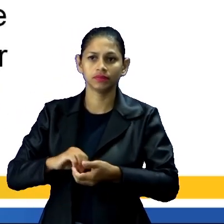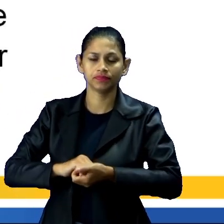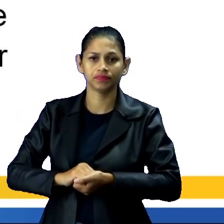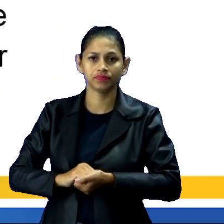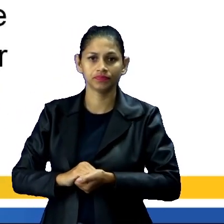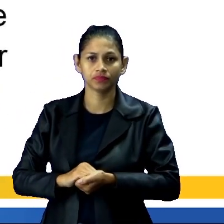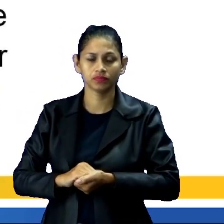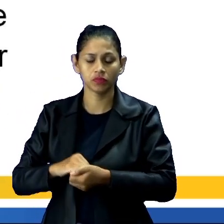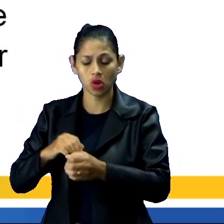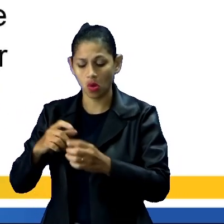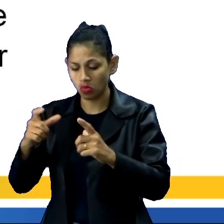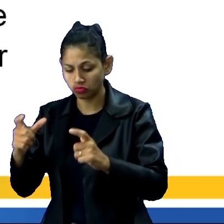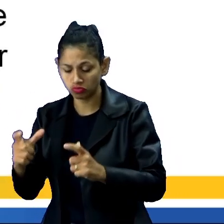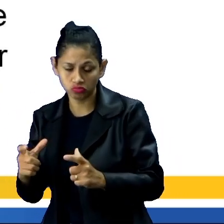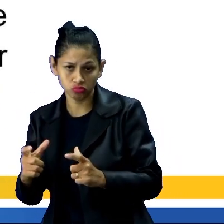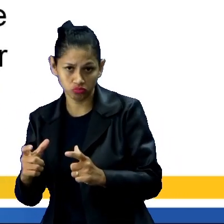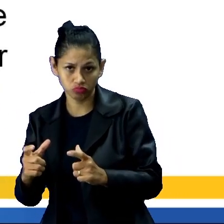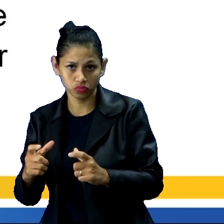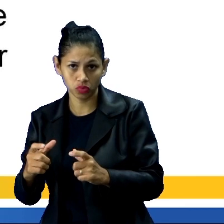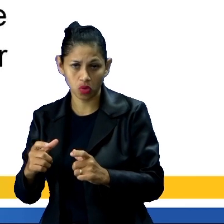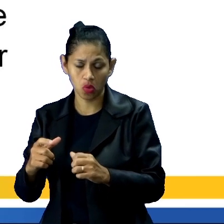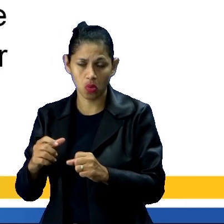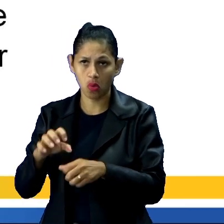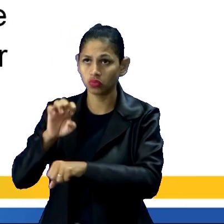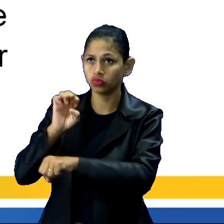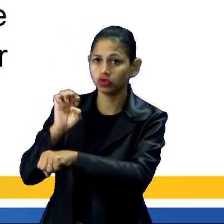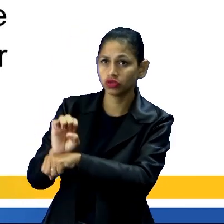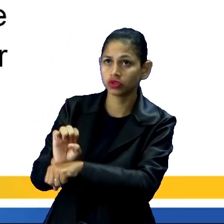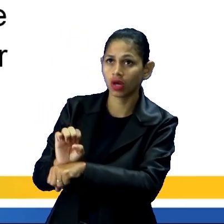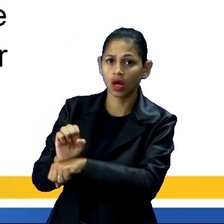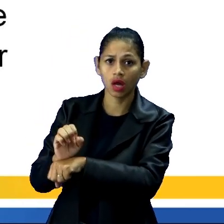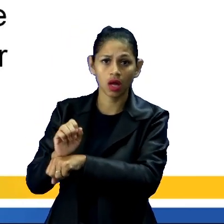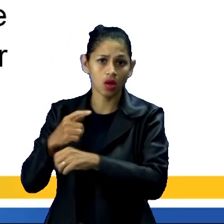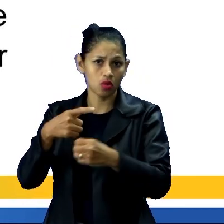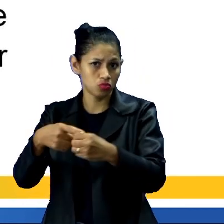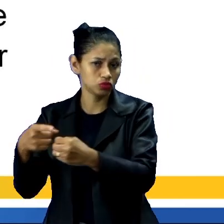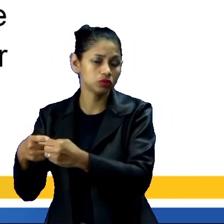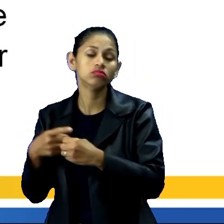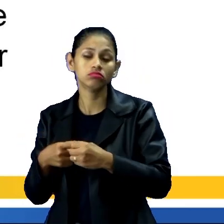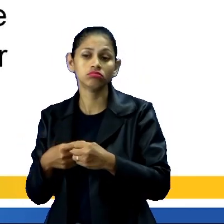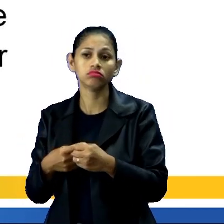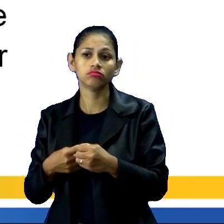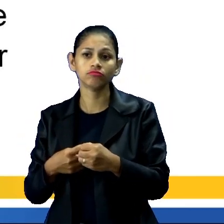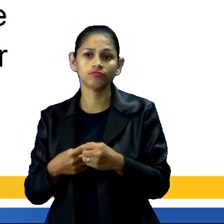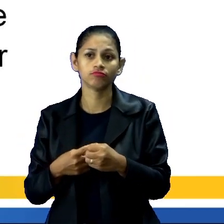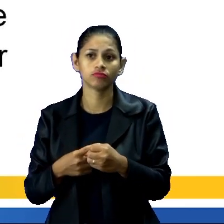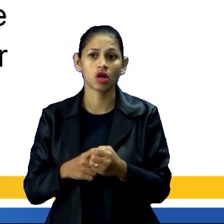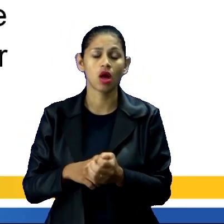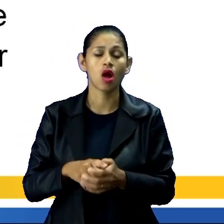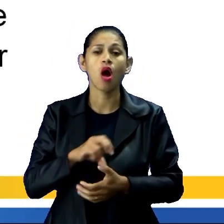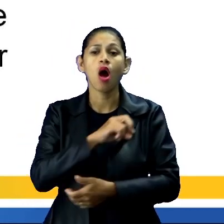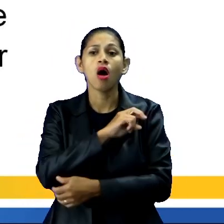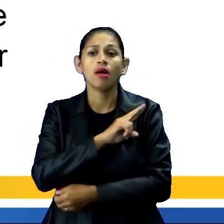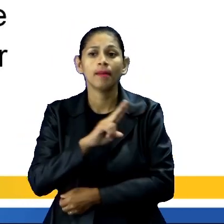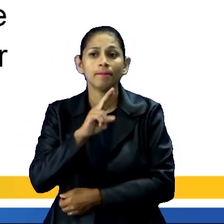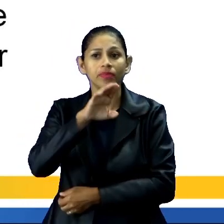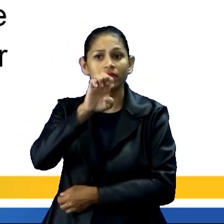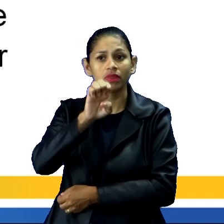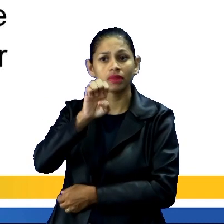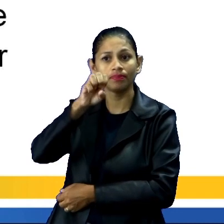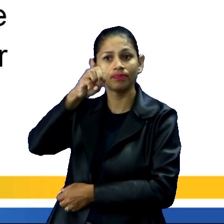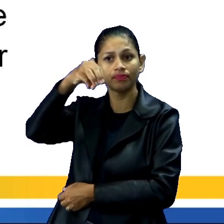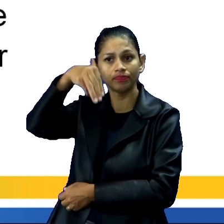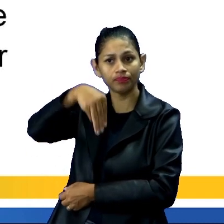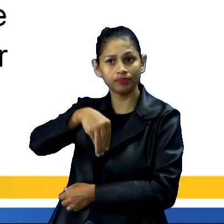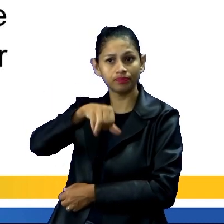As pessoas que saem de sua terra natal, que é o seu lugar de origem, são chamadas de imigrantes. Quando